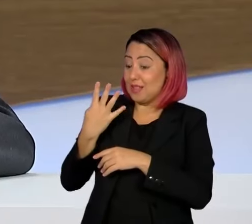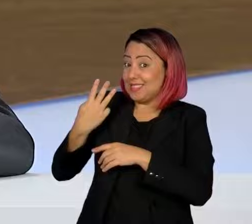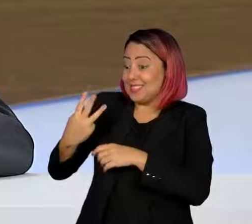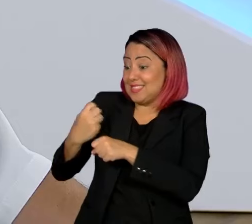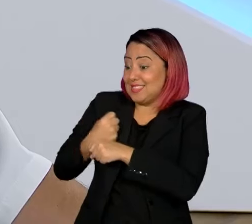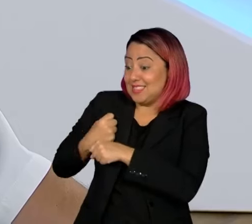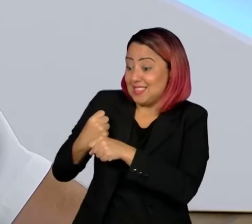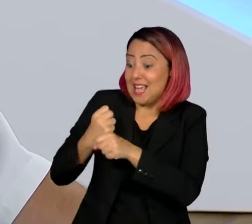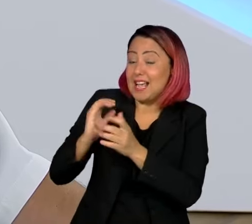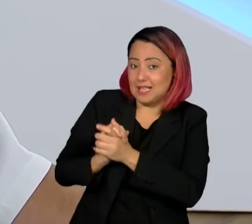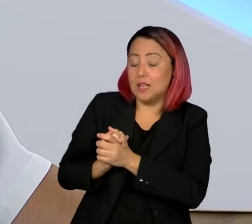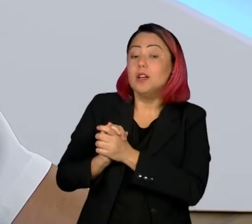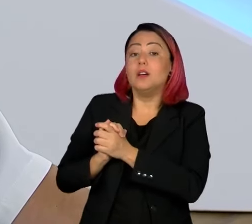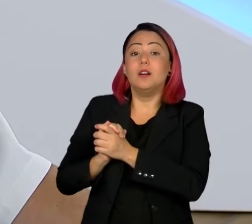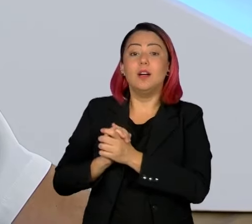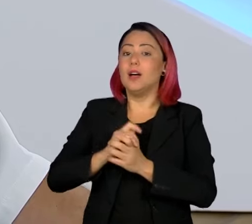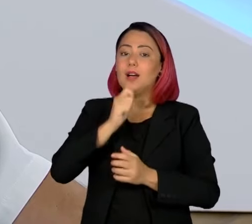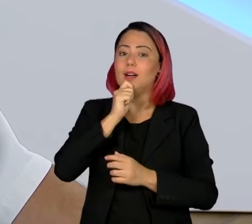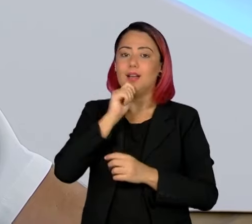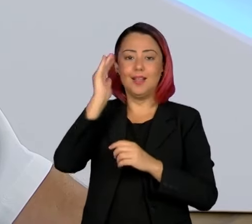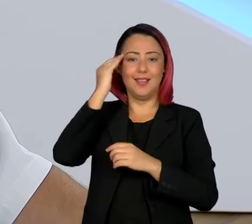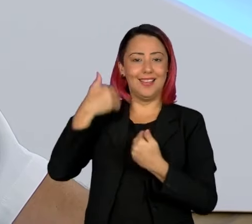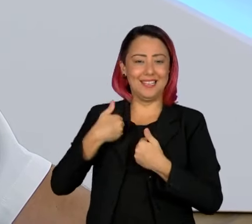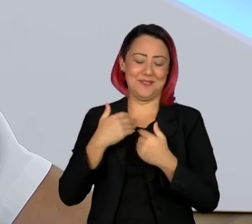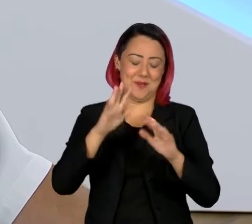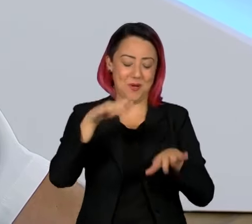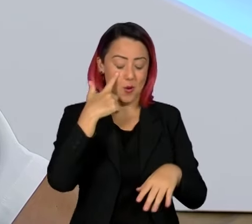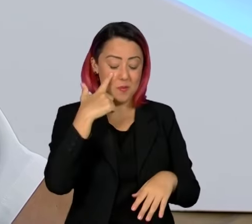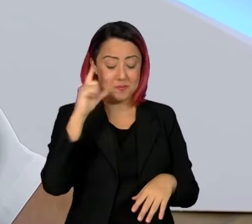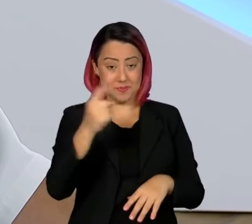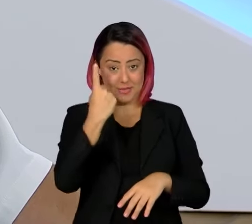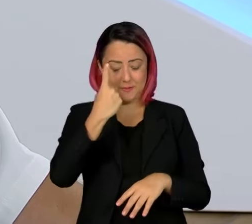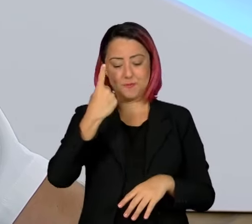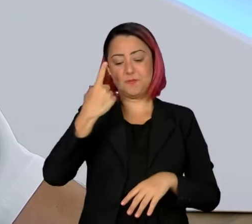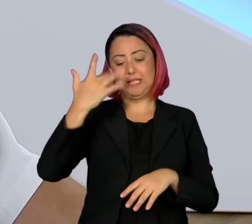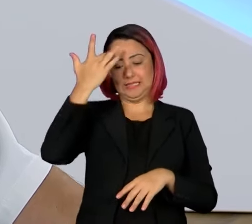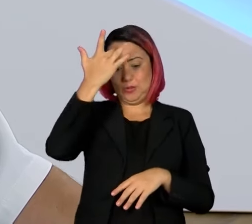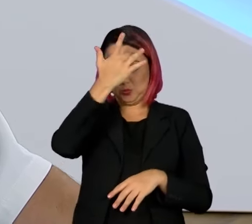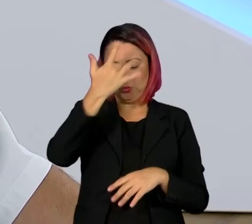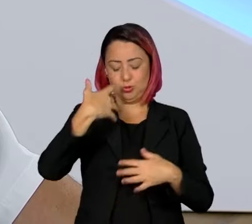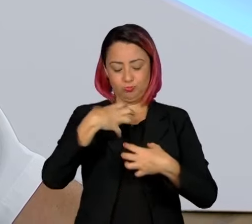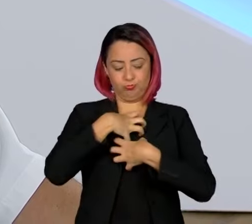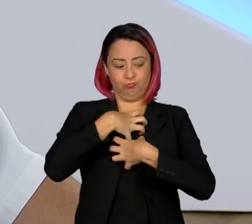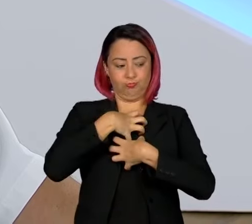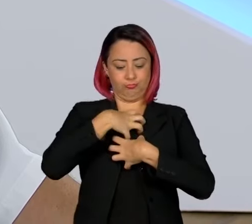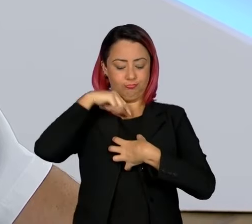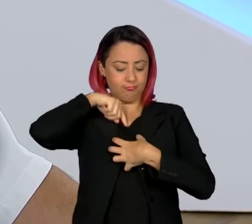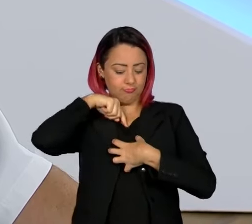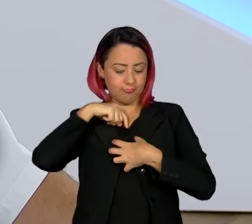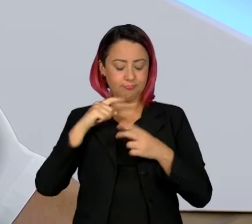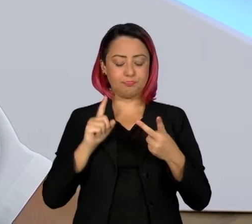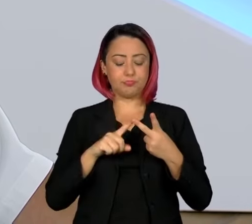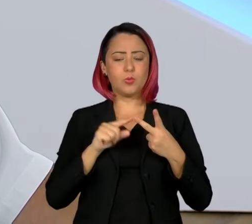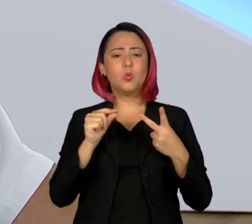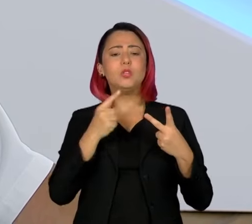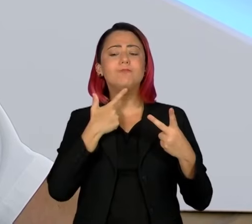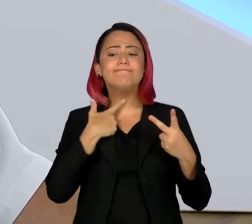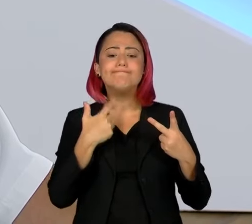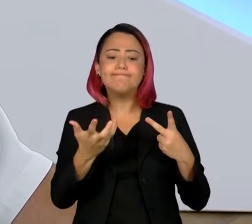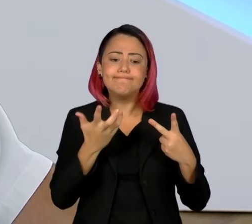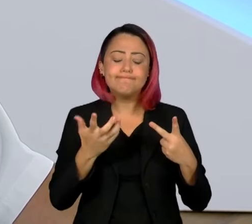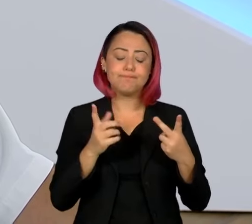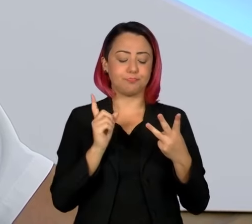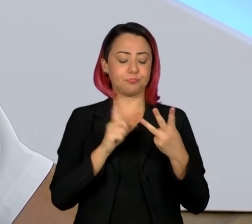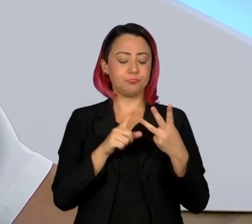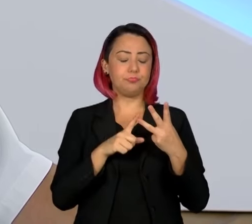A minha saúde mental é baseada, primeiro, o que eu estou sentindo, o que eu quero, o que,